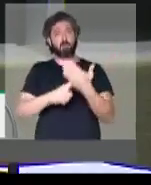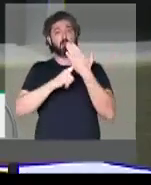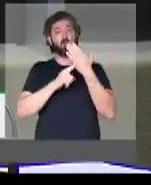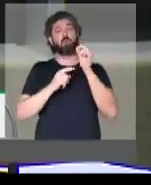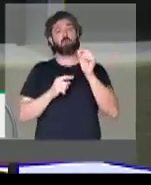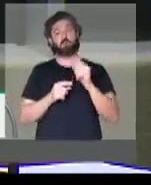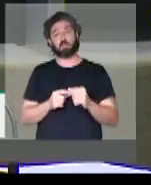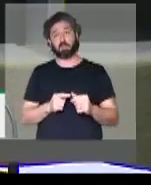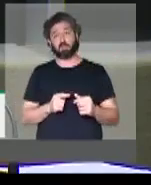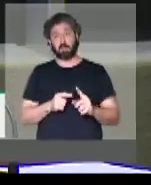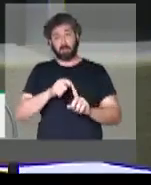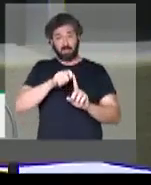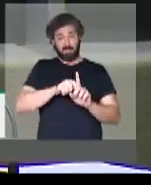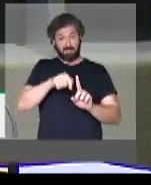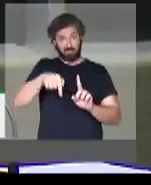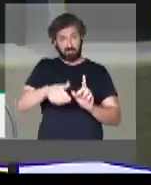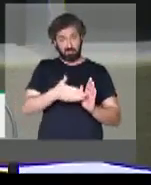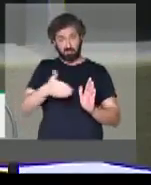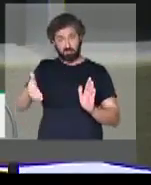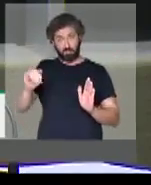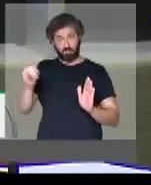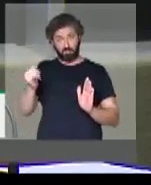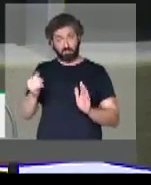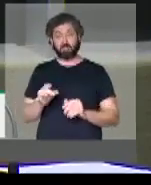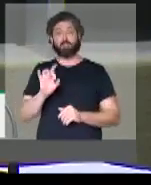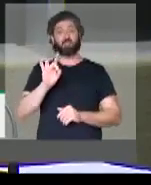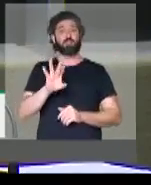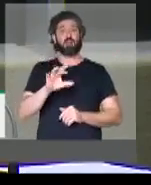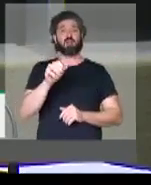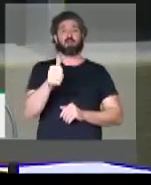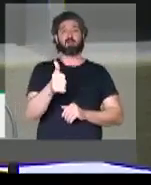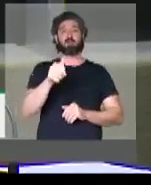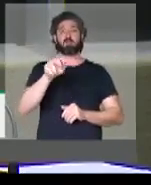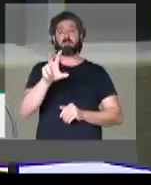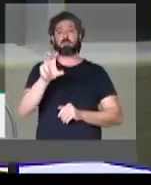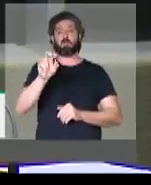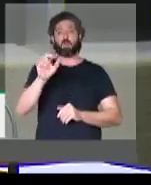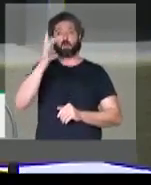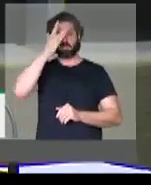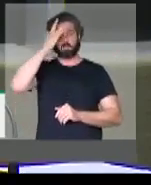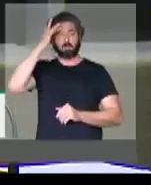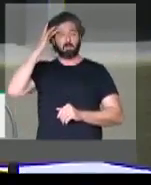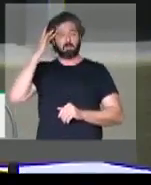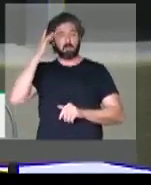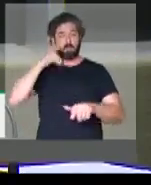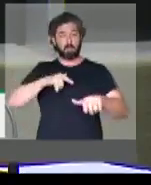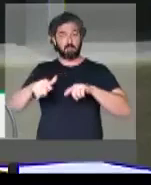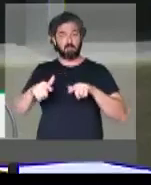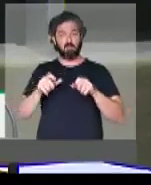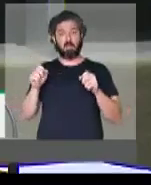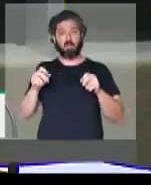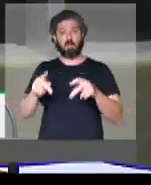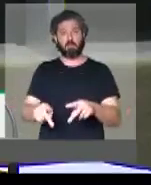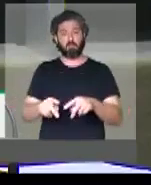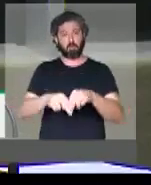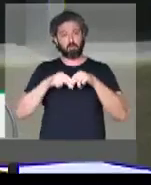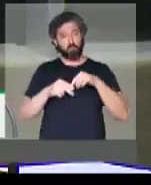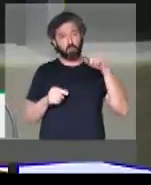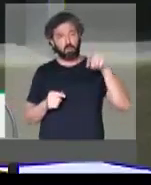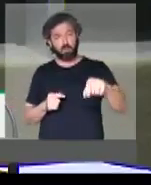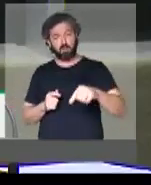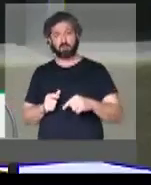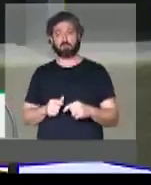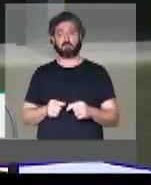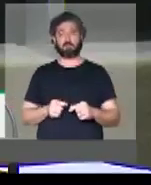que, este mês de janeiro, apenas 150 trabalhadores foram aposentados nessa circunstância